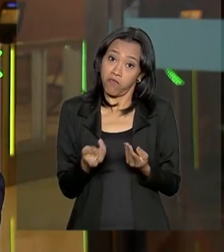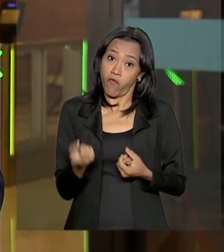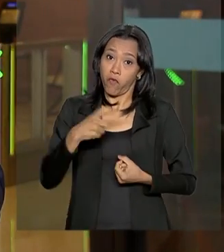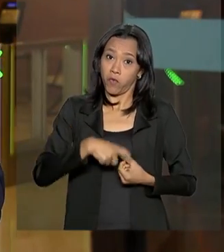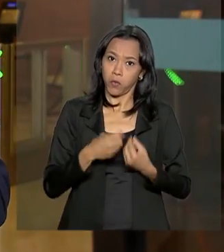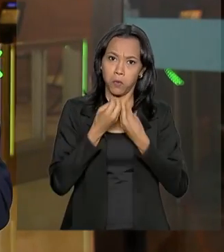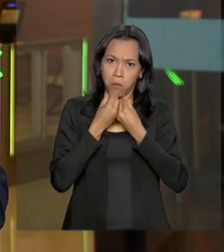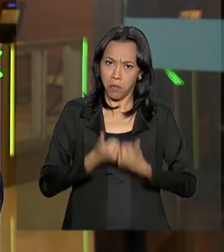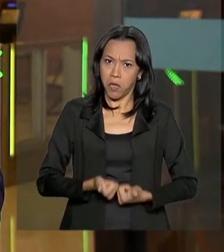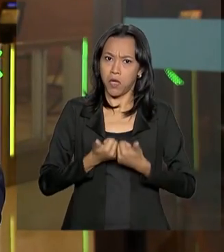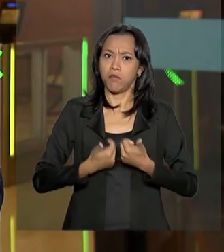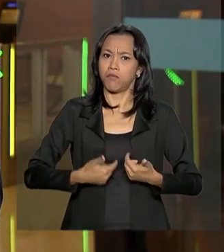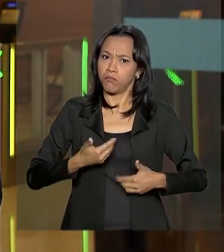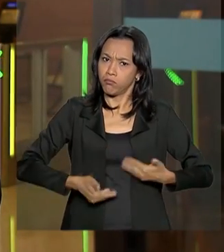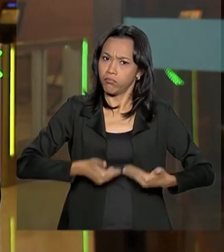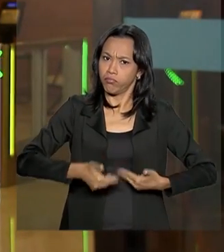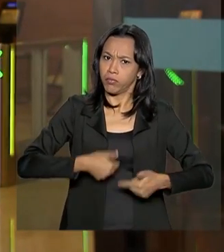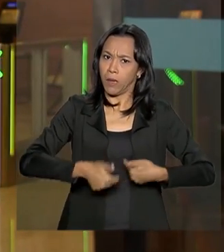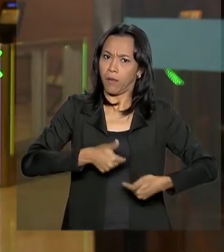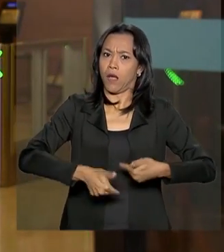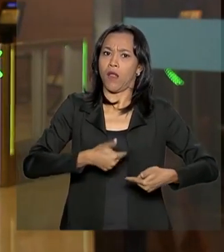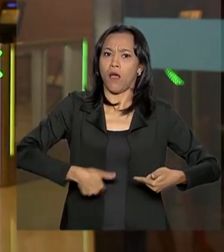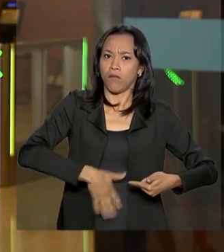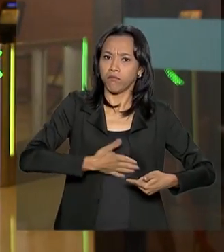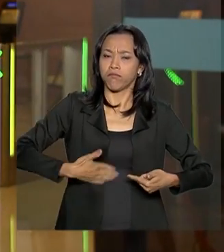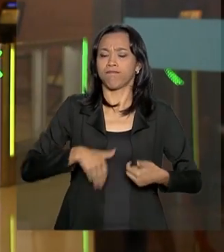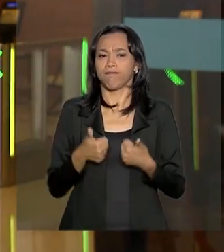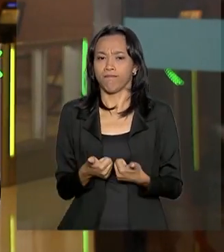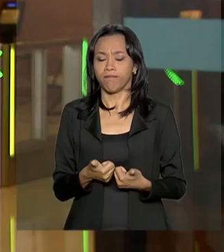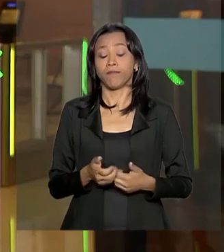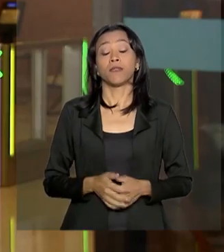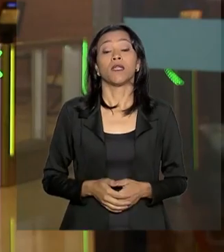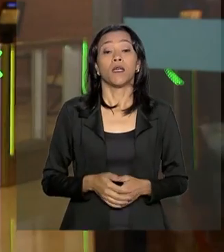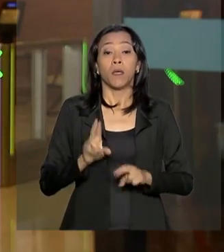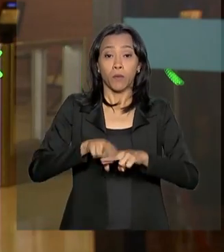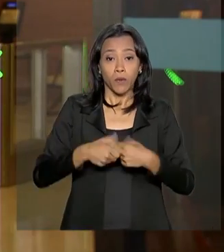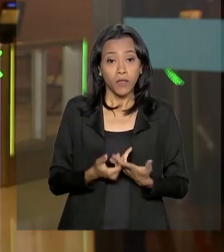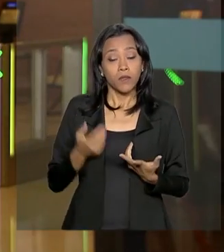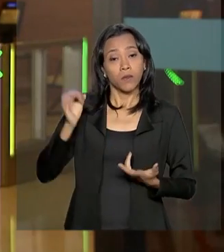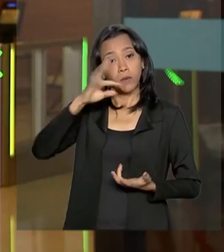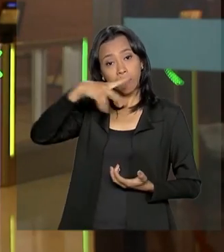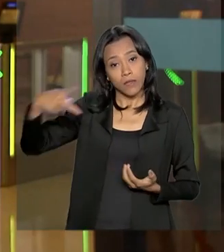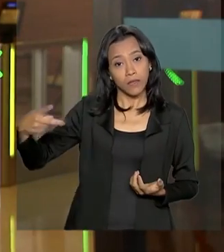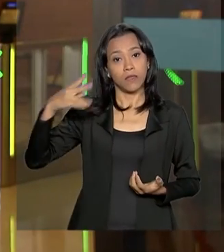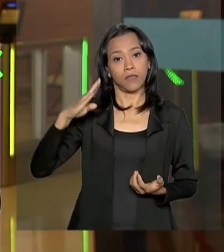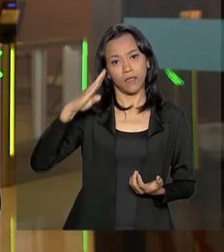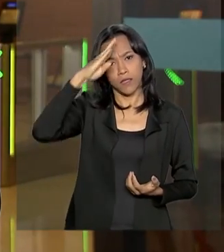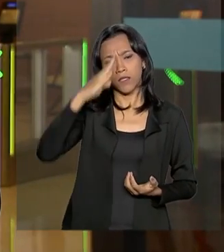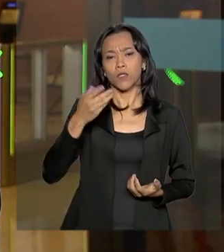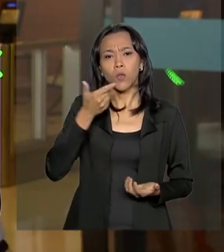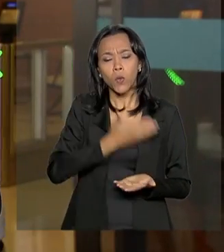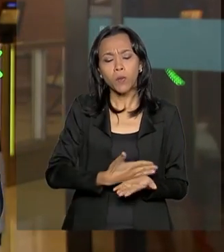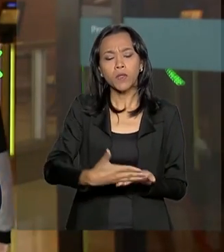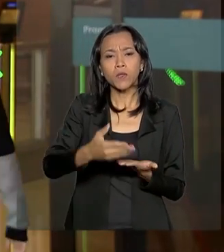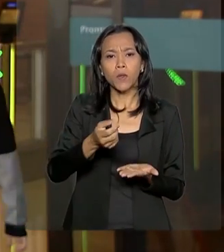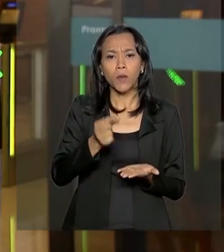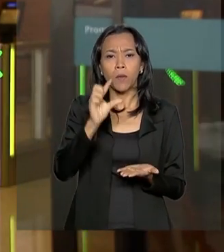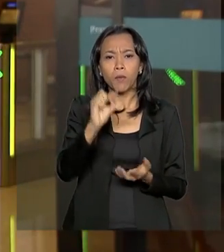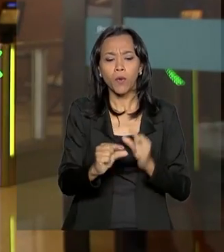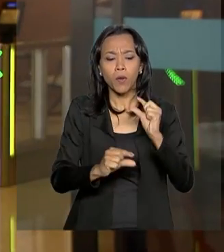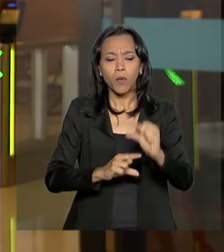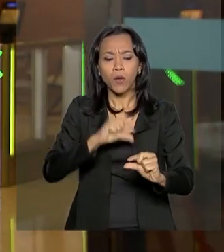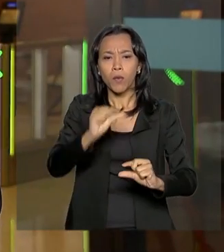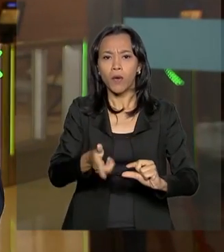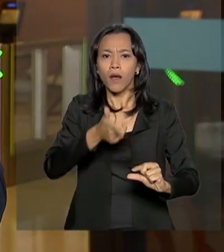foi justamente o objeto dessa cirurgia. Por conta disso, o presidente passou a ingerir pequenas quantidades de